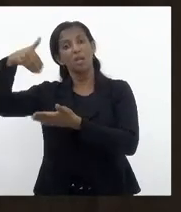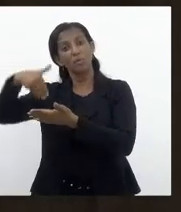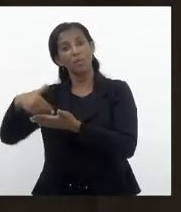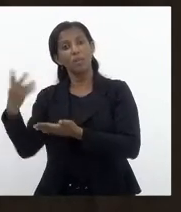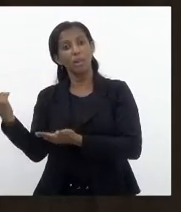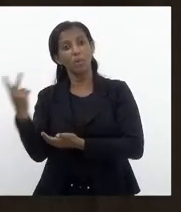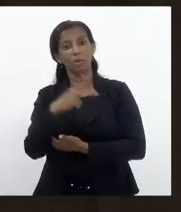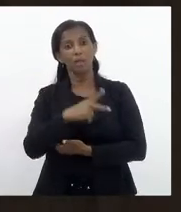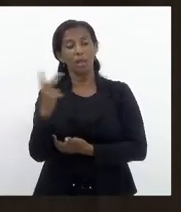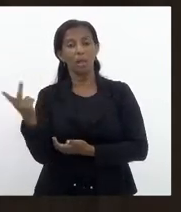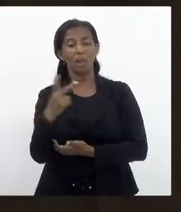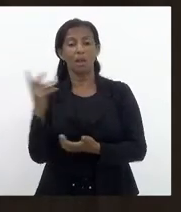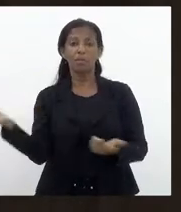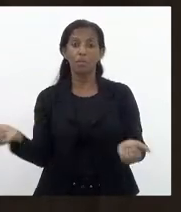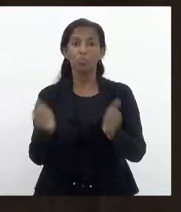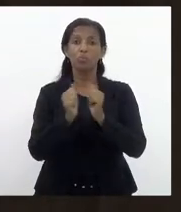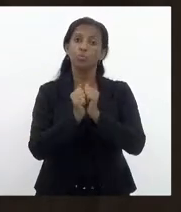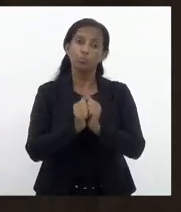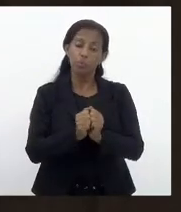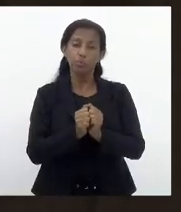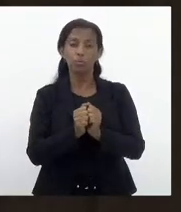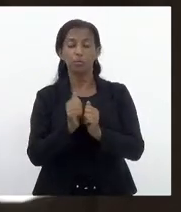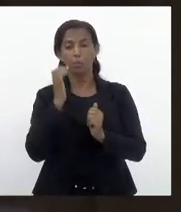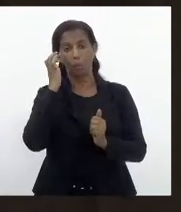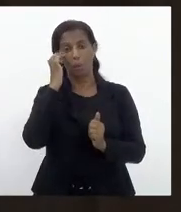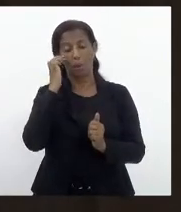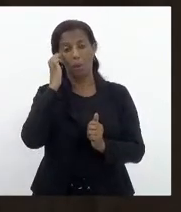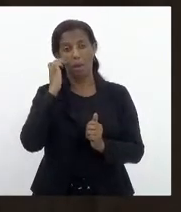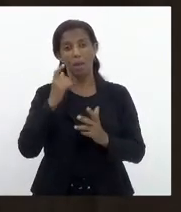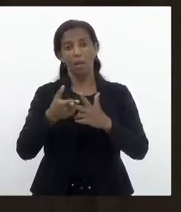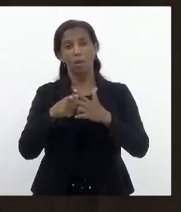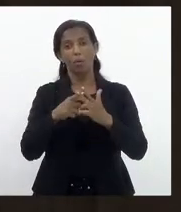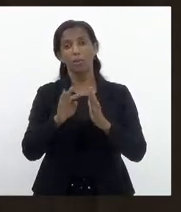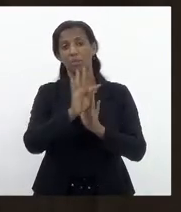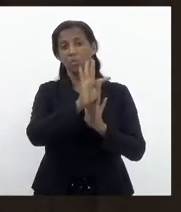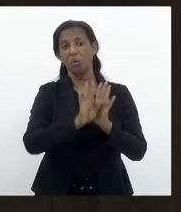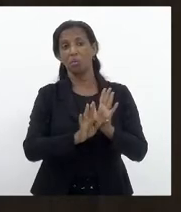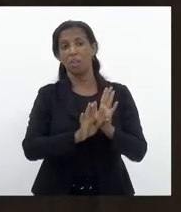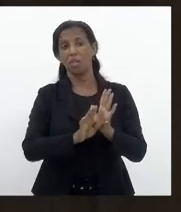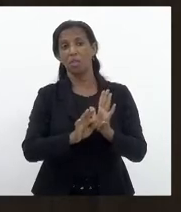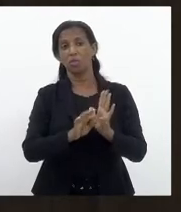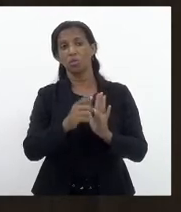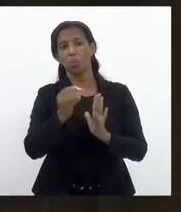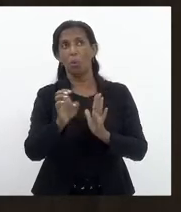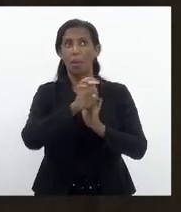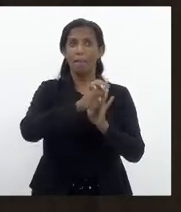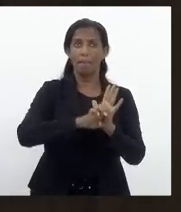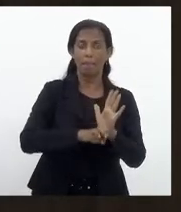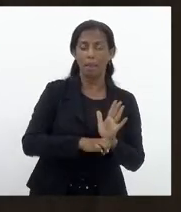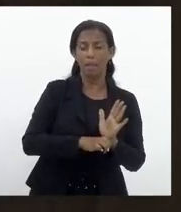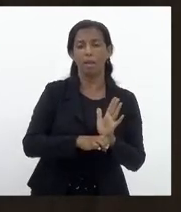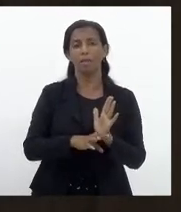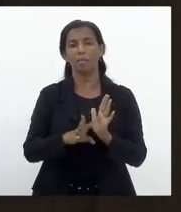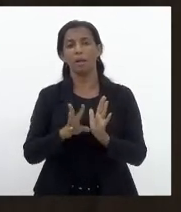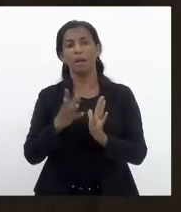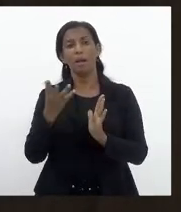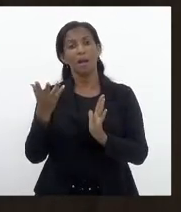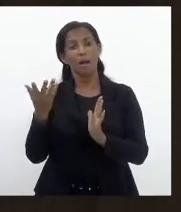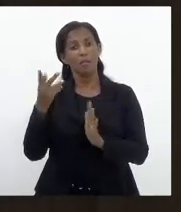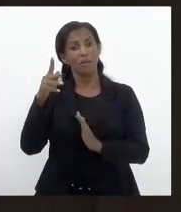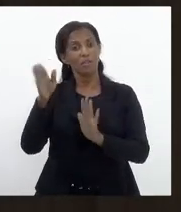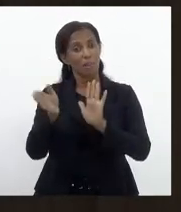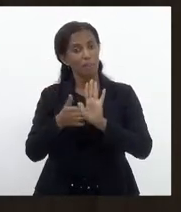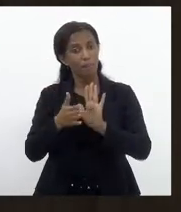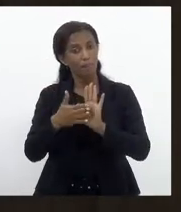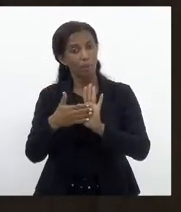ambos são autores e ele aprimoraria o projeto da deputada Dani com emendas, a fim de acolher a proposta que